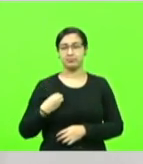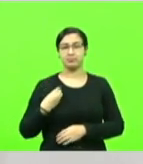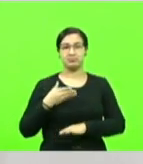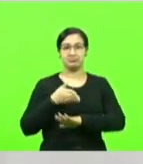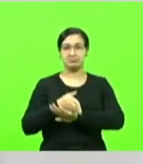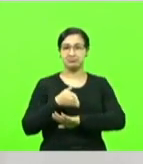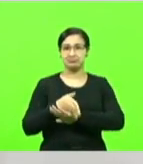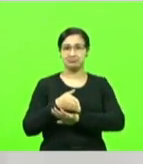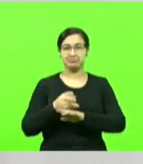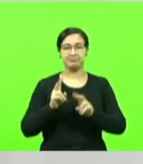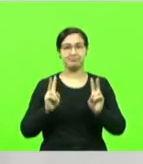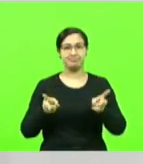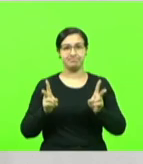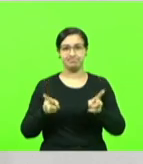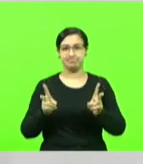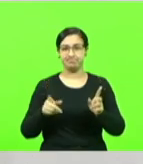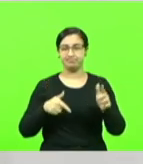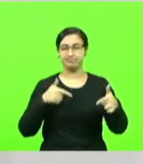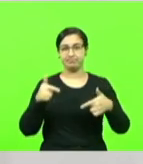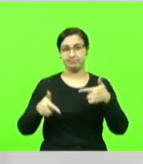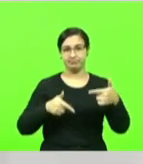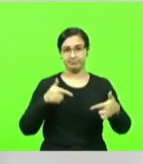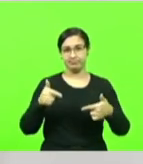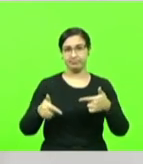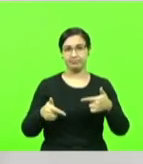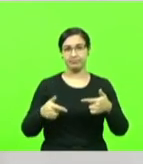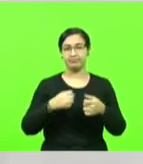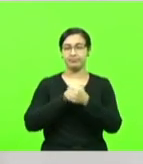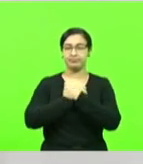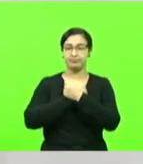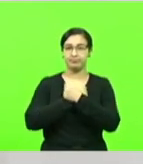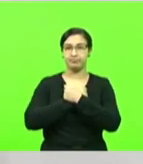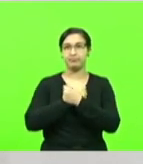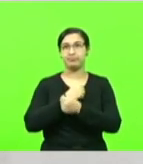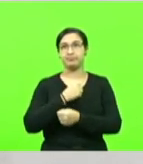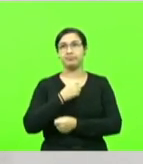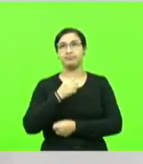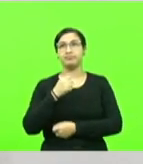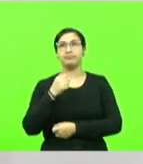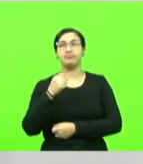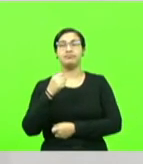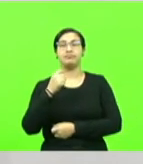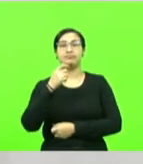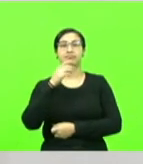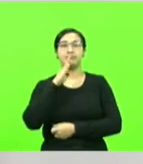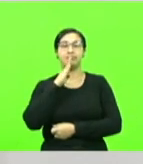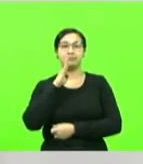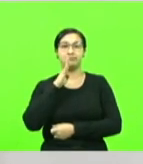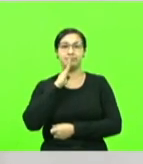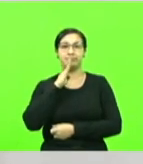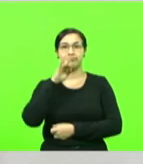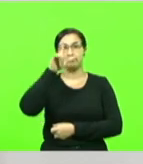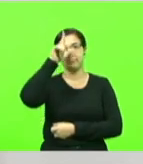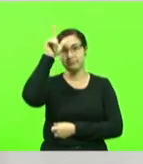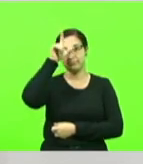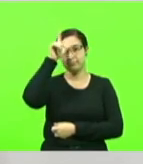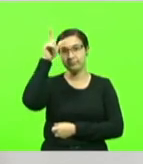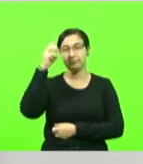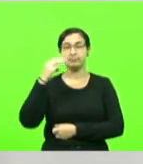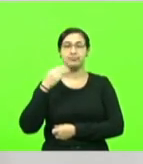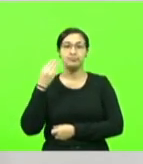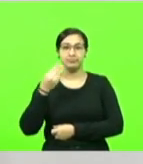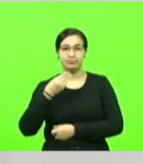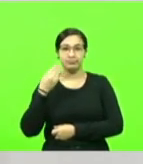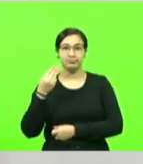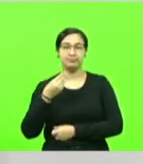sempre trabalhando em prol de Santa Catarina. Um grande abraço, deputado Maurício, deputado Lima, deputado Berlano, deputado Márcio Machado, que sempre está conosco